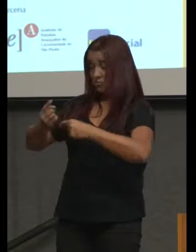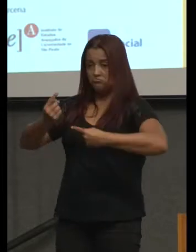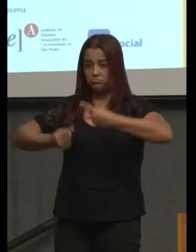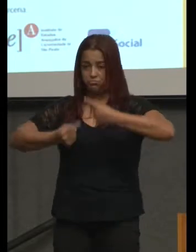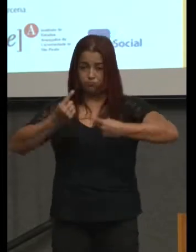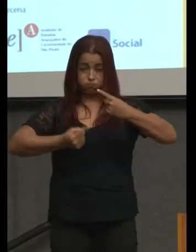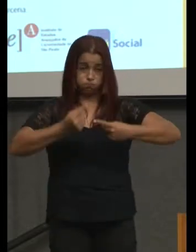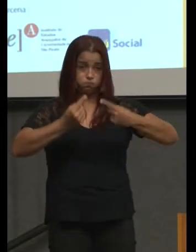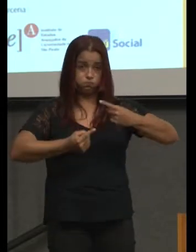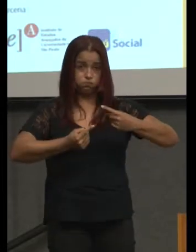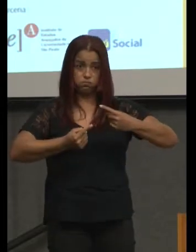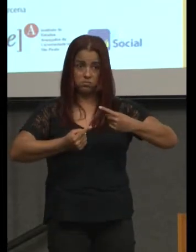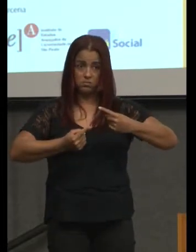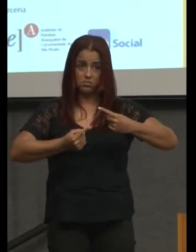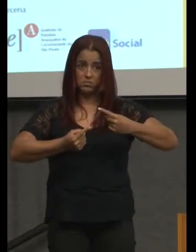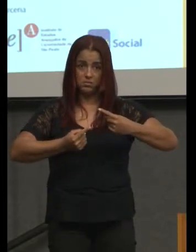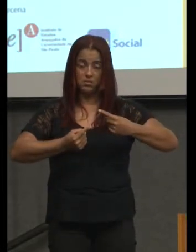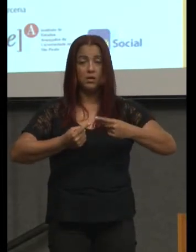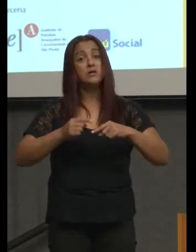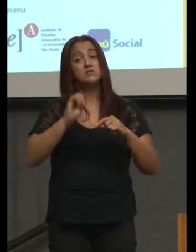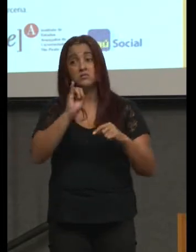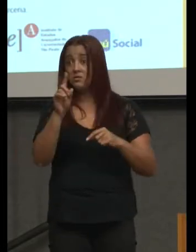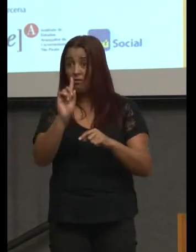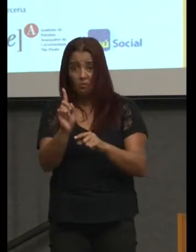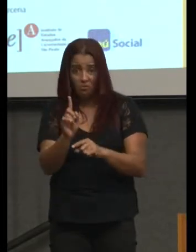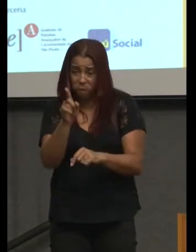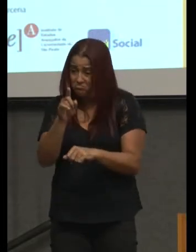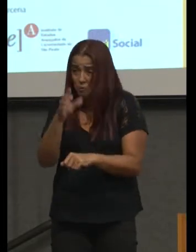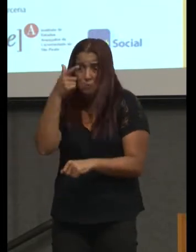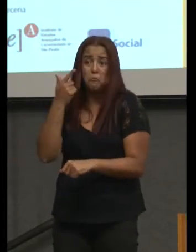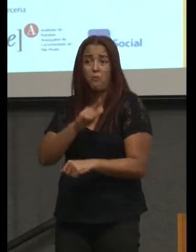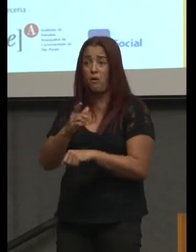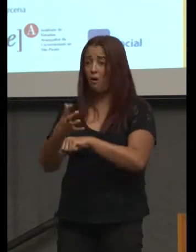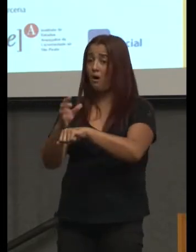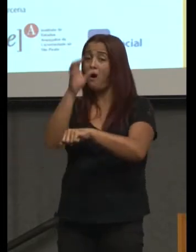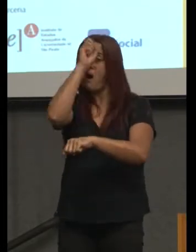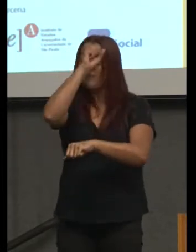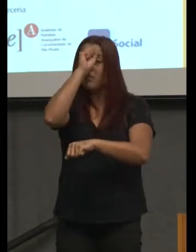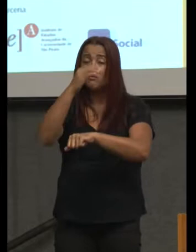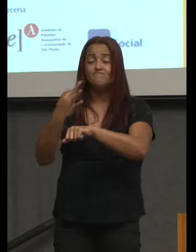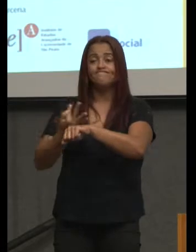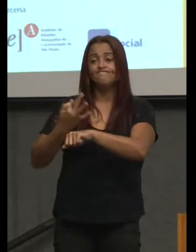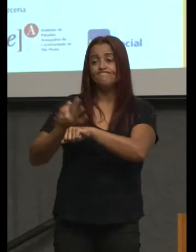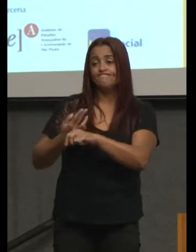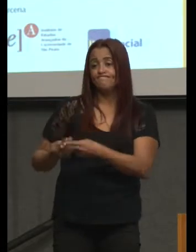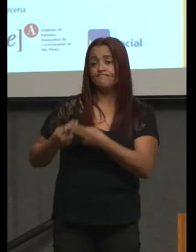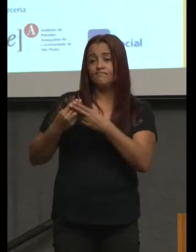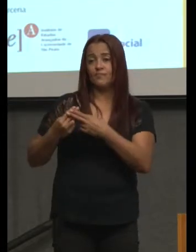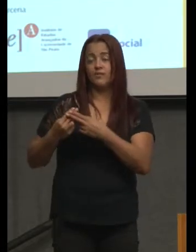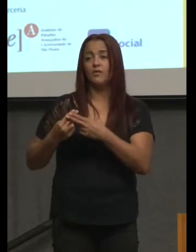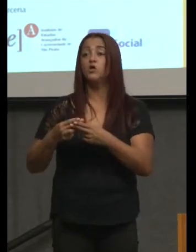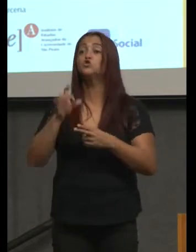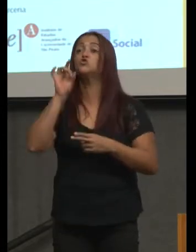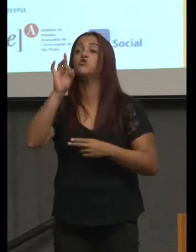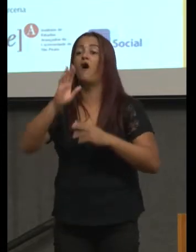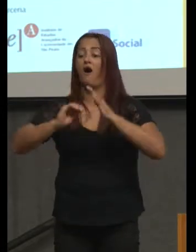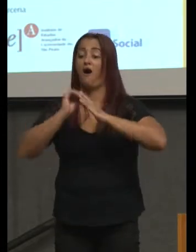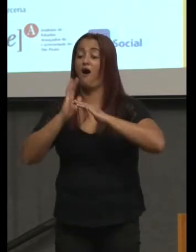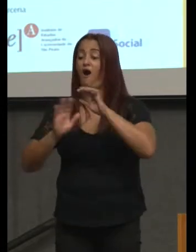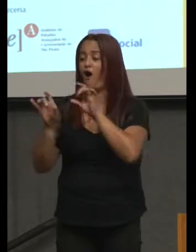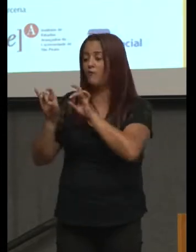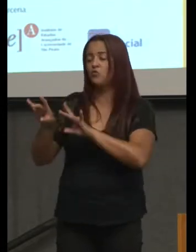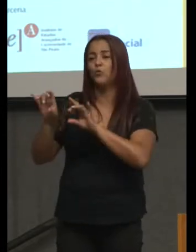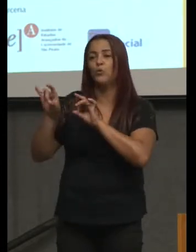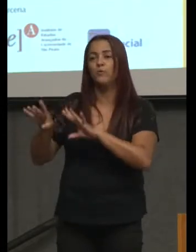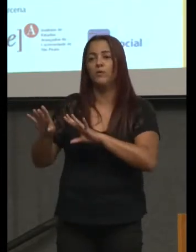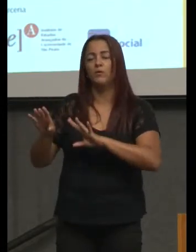aprende a tolerância. E a autonomia? Só desenvolve a autonomia quem tem atividades em que